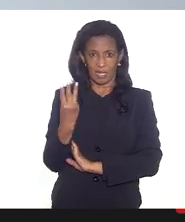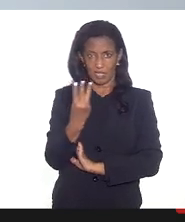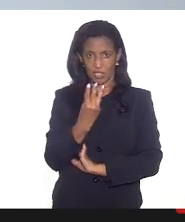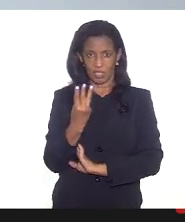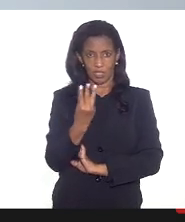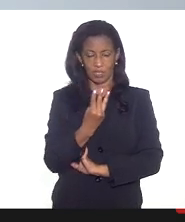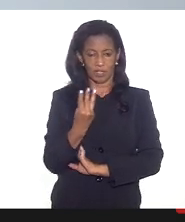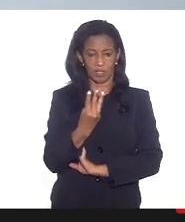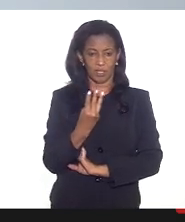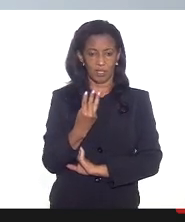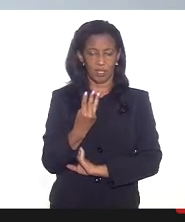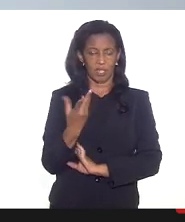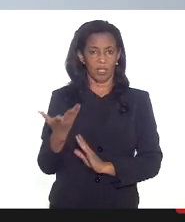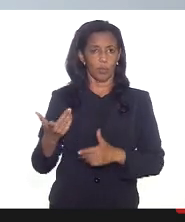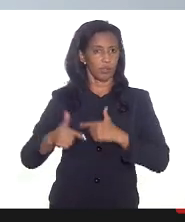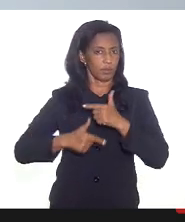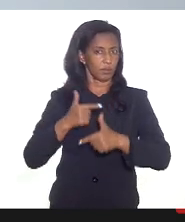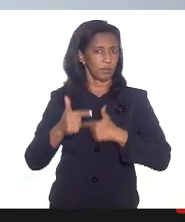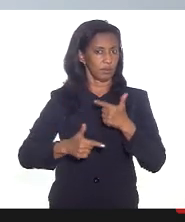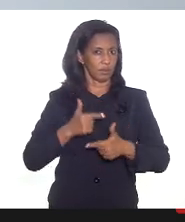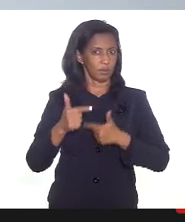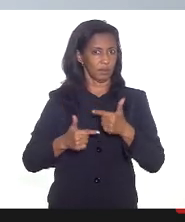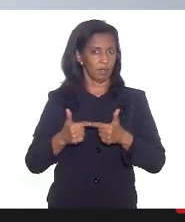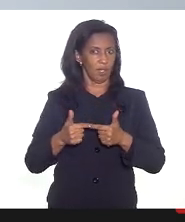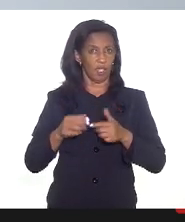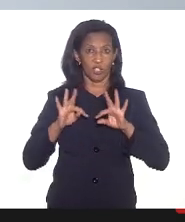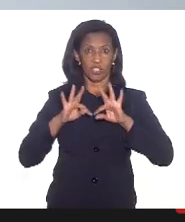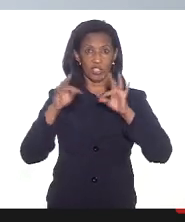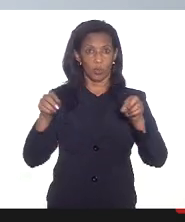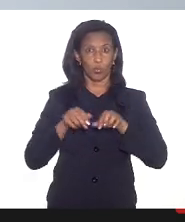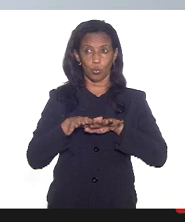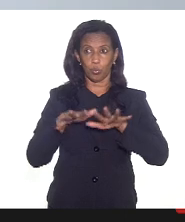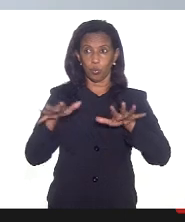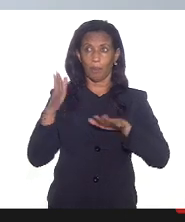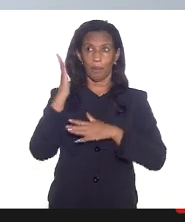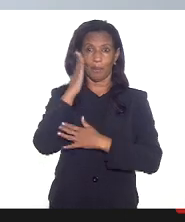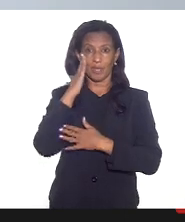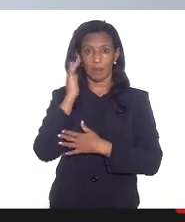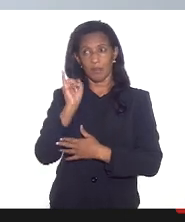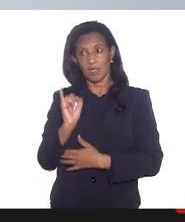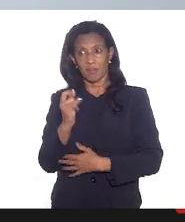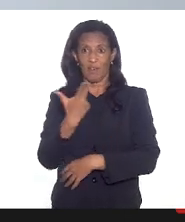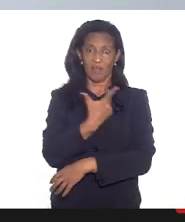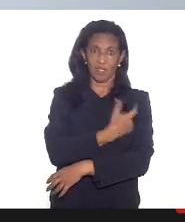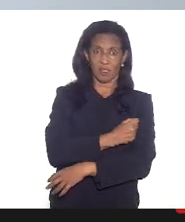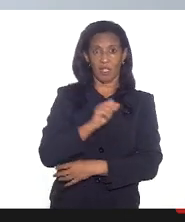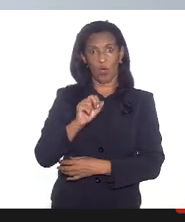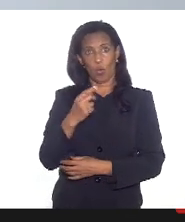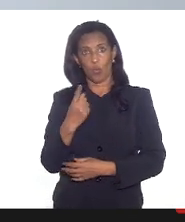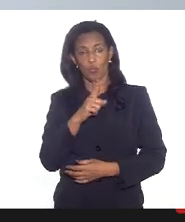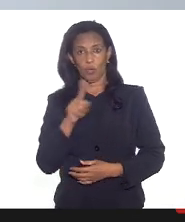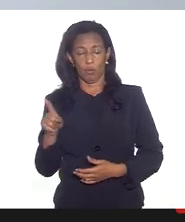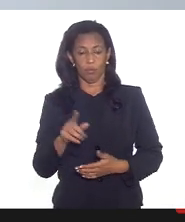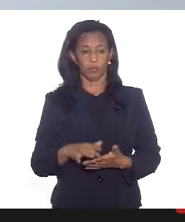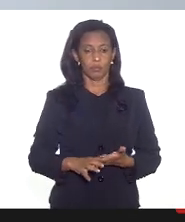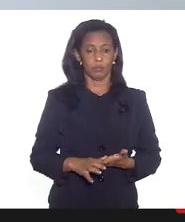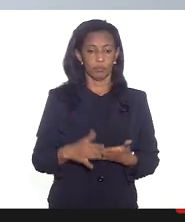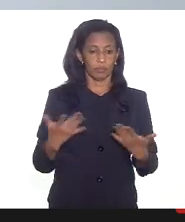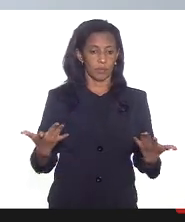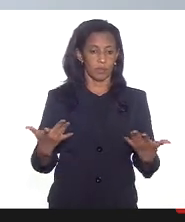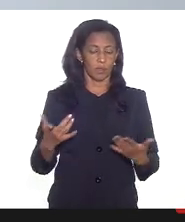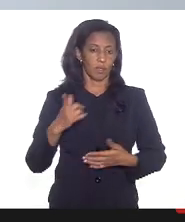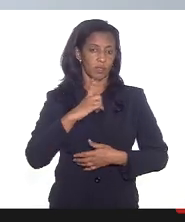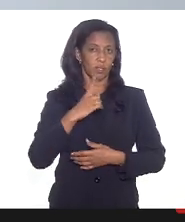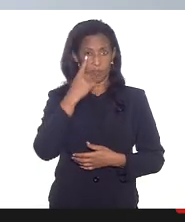e no momento que a gente está trabalhando a gente tem todas as linhas para poder saber se vai vacinar ou se não vai vacinar e a gente